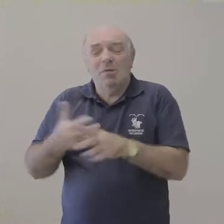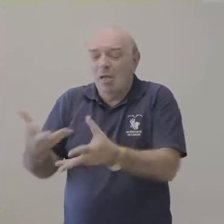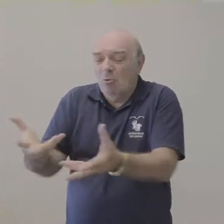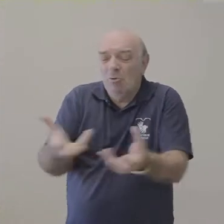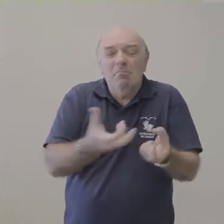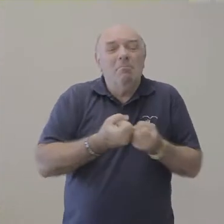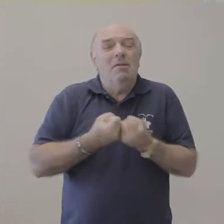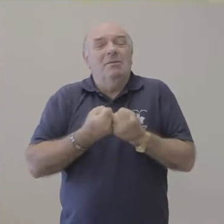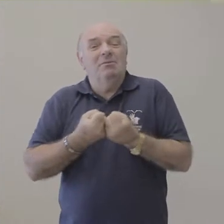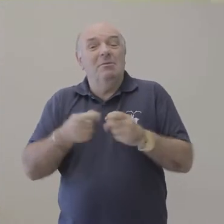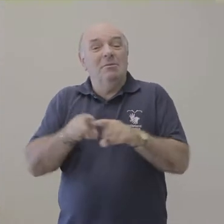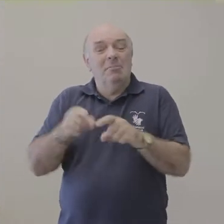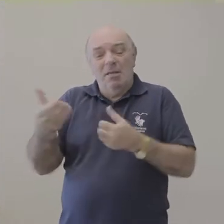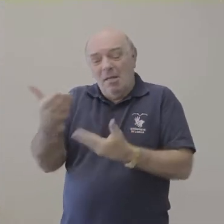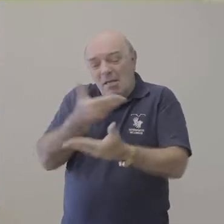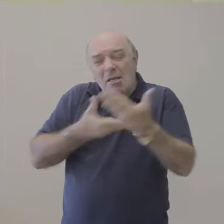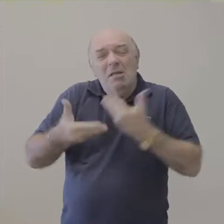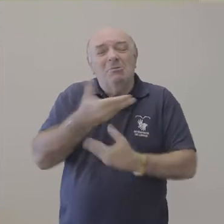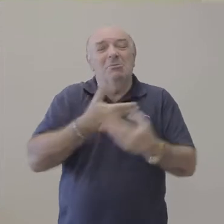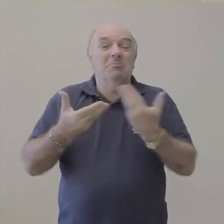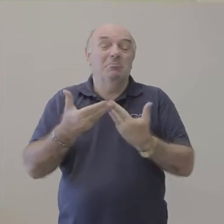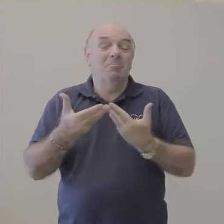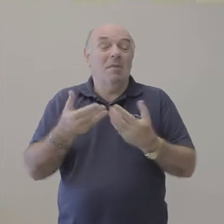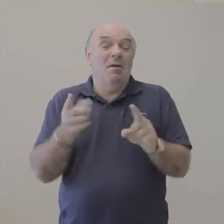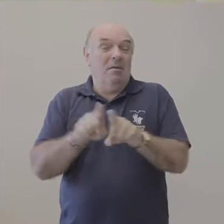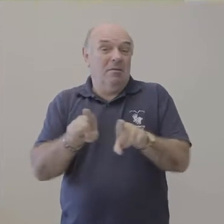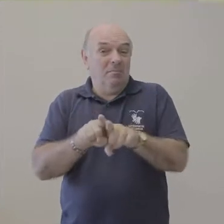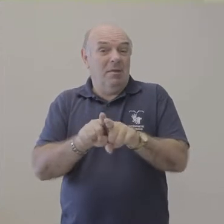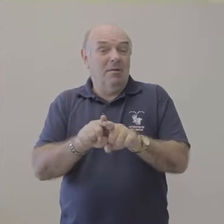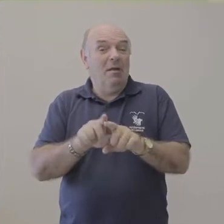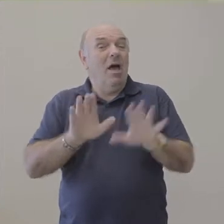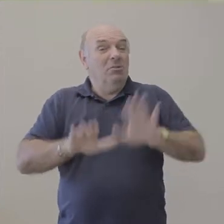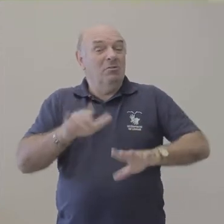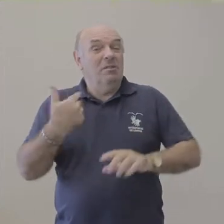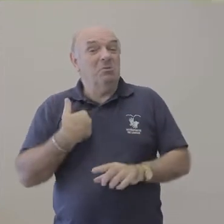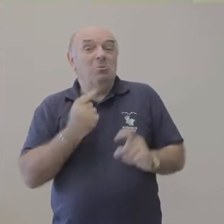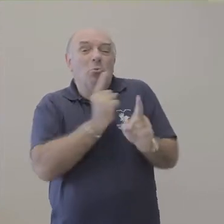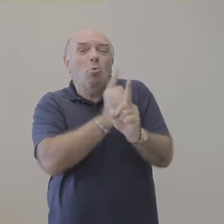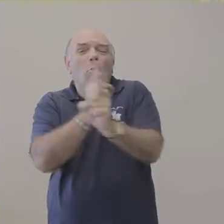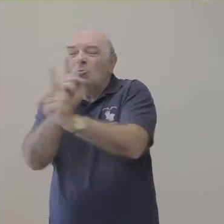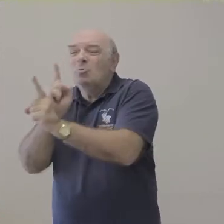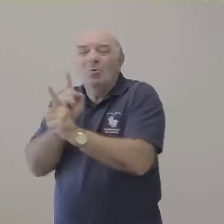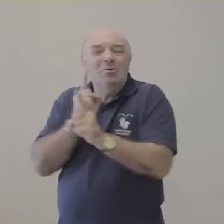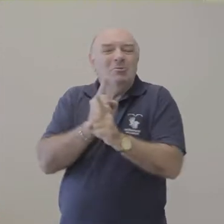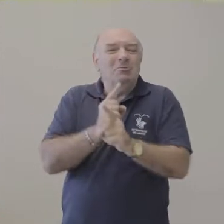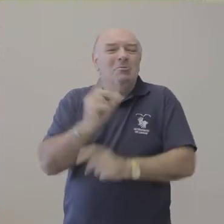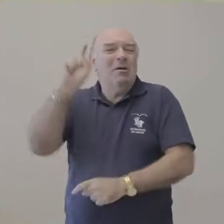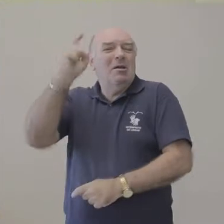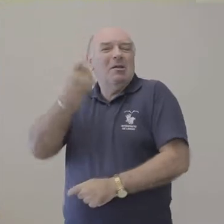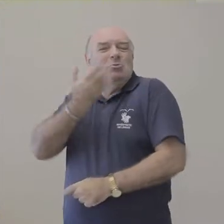uma descontração nas relações. E de quando em quando, eu tenho a oportunidade de me encontrar com colegas lá